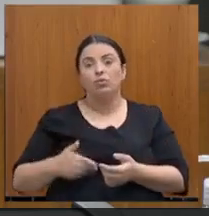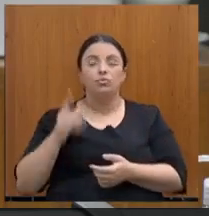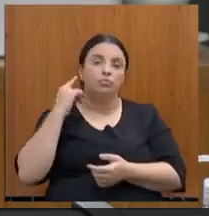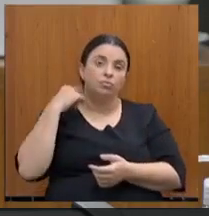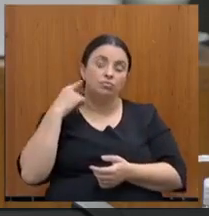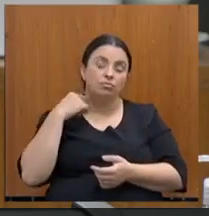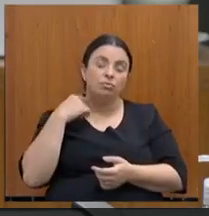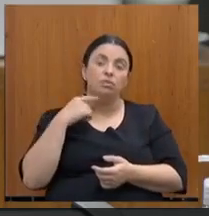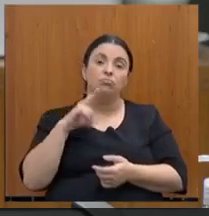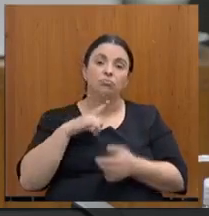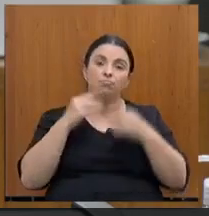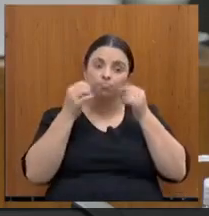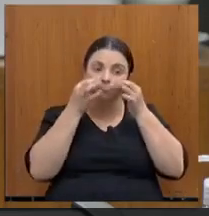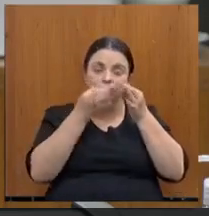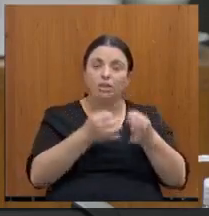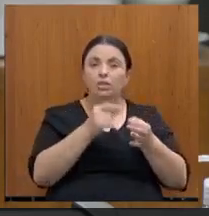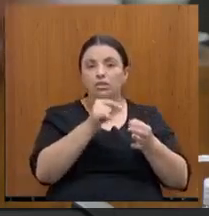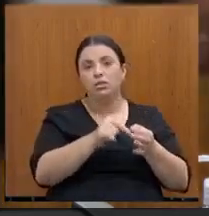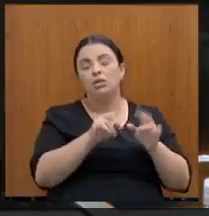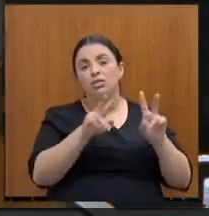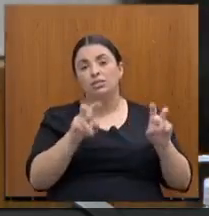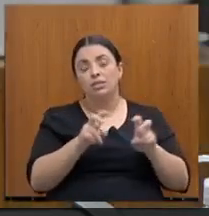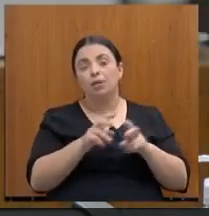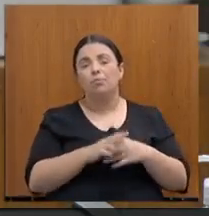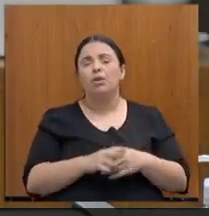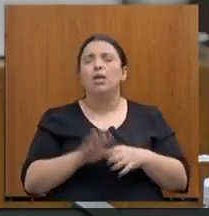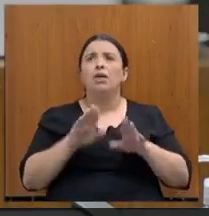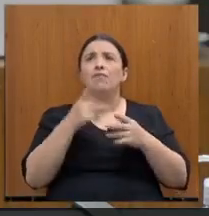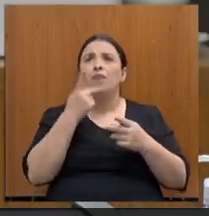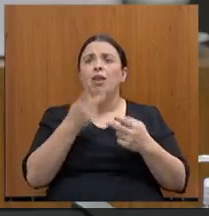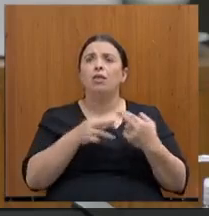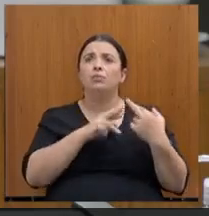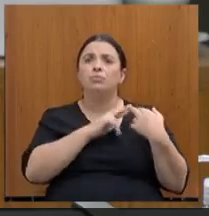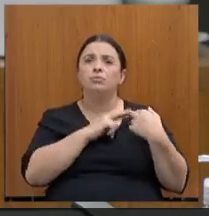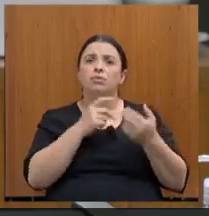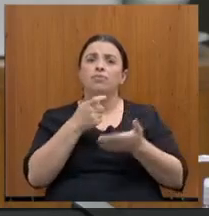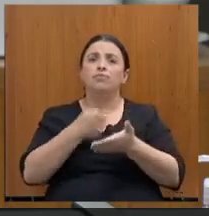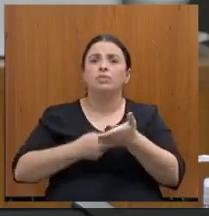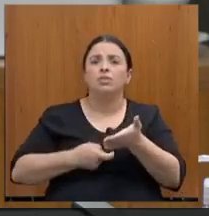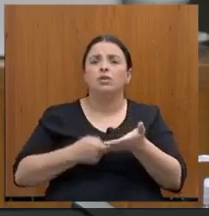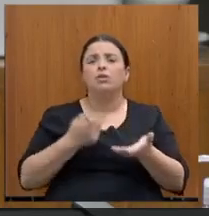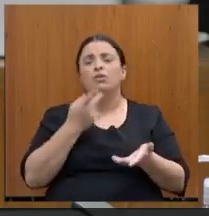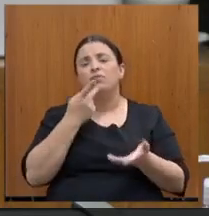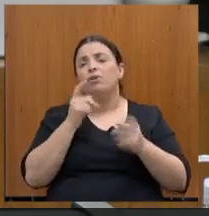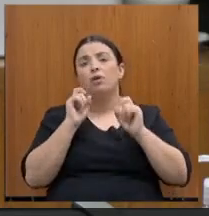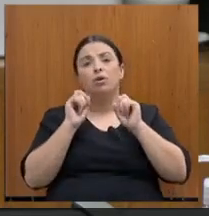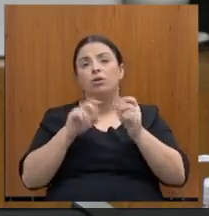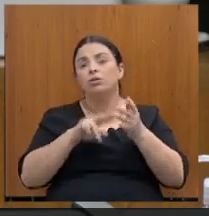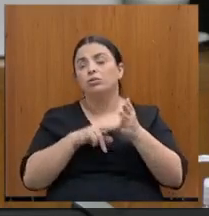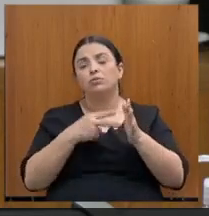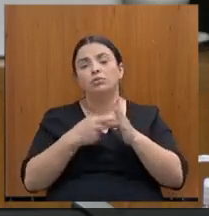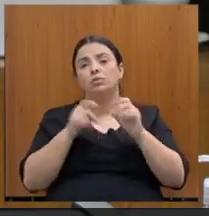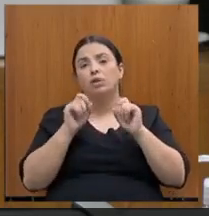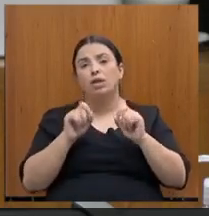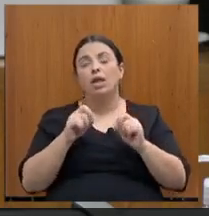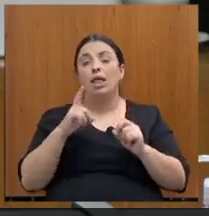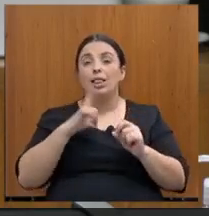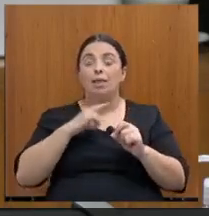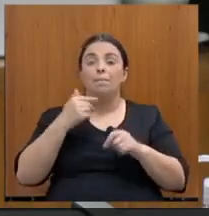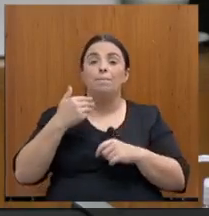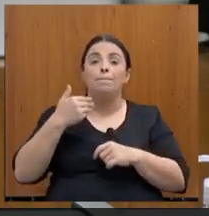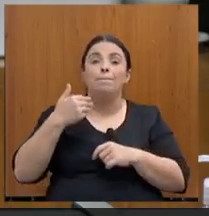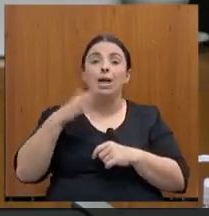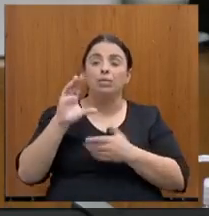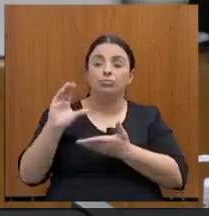essa questão. E quando a gente está falando de responsabilidade fiscal, na prática, a gente está falando de ter mais recursos para ser